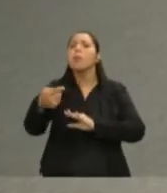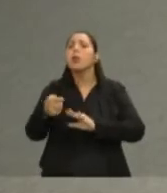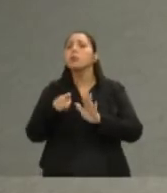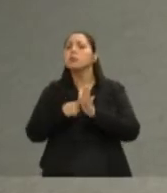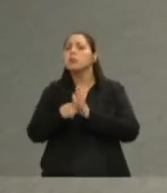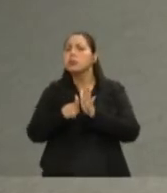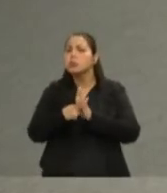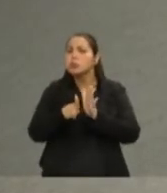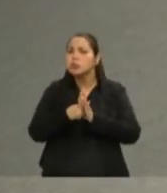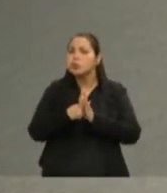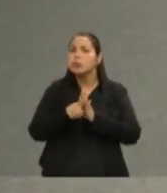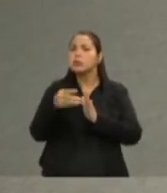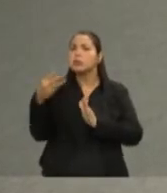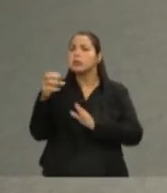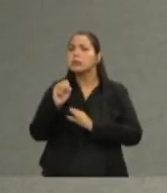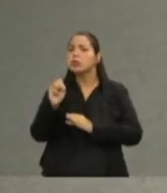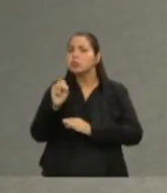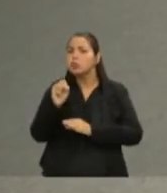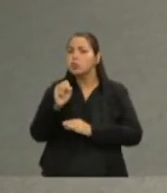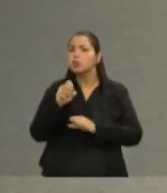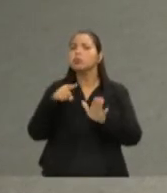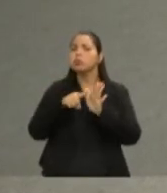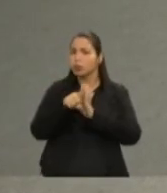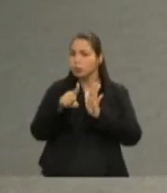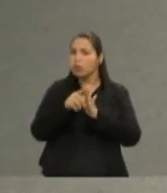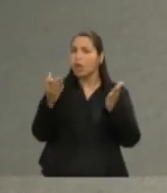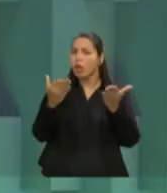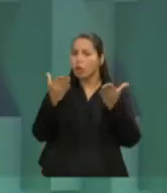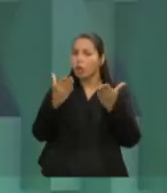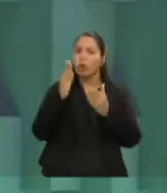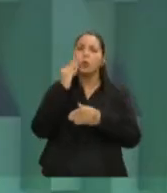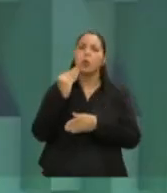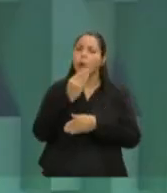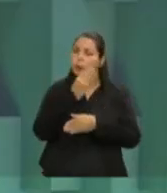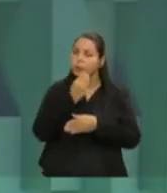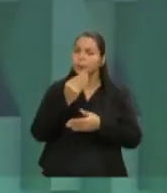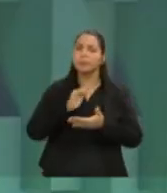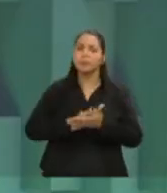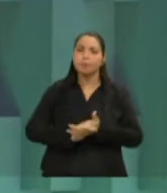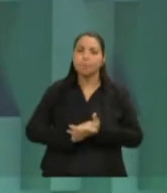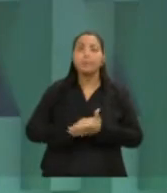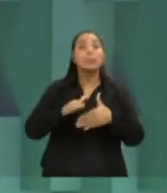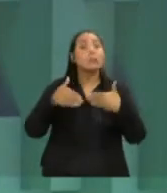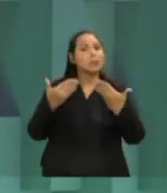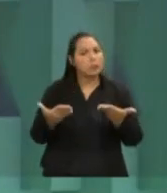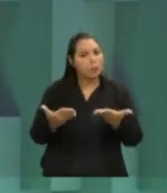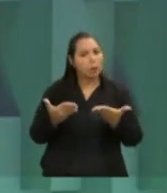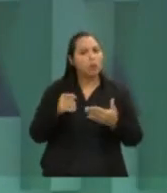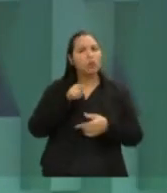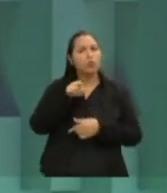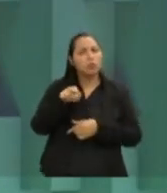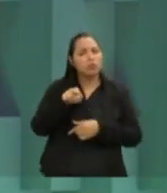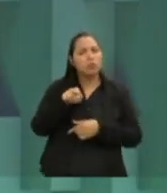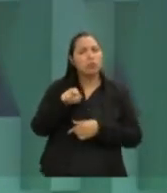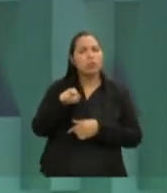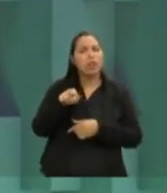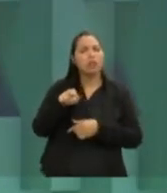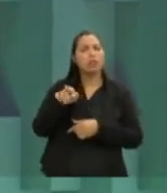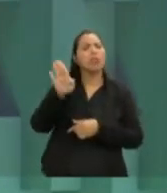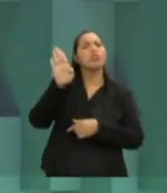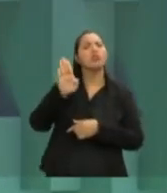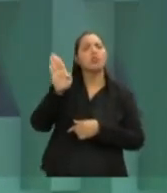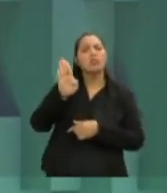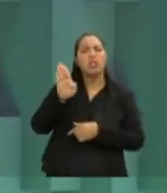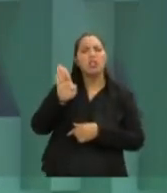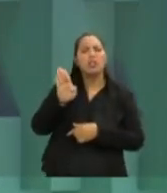João Coser. 30 segundos para o senhor fazer a pergunta. A minha pergunta ao candidato é como é que ele consegue observar